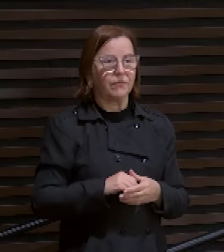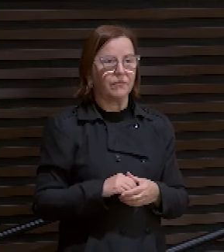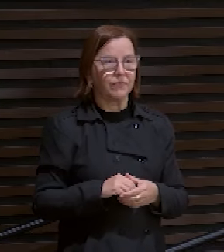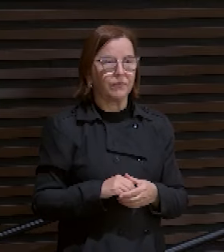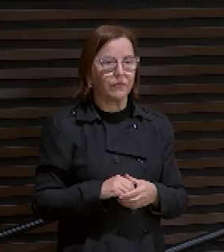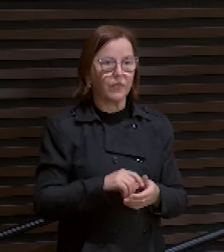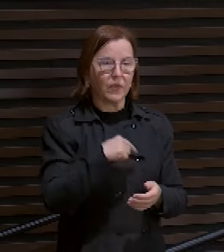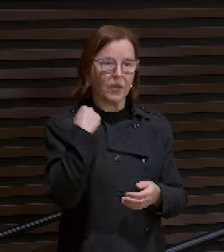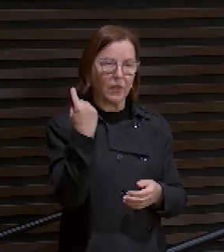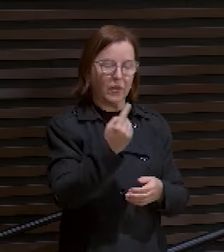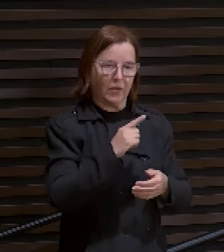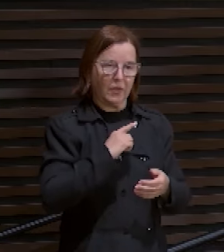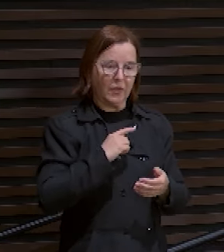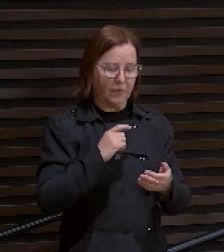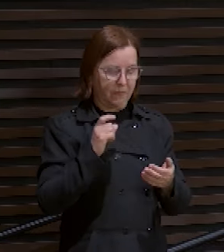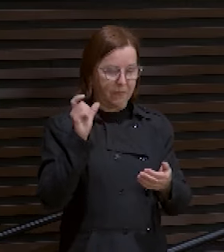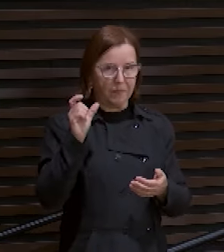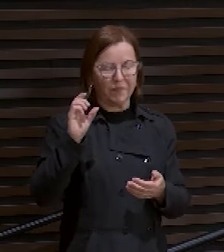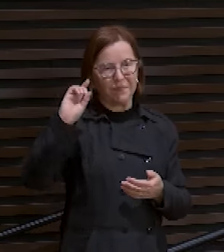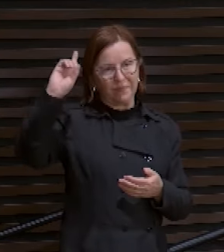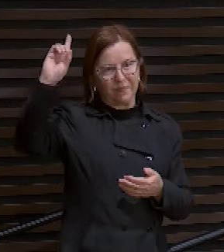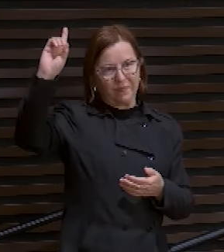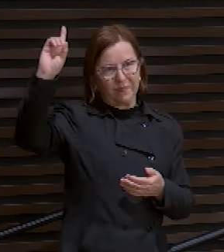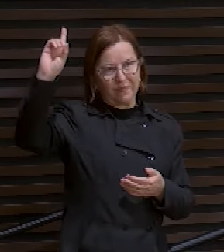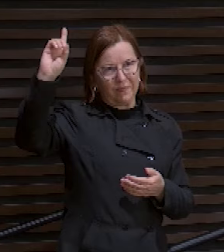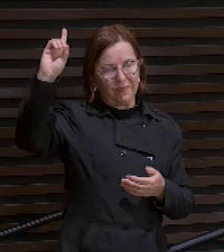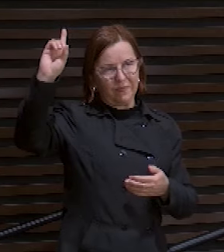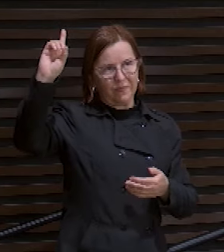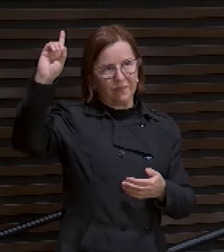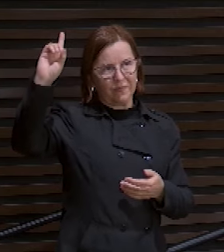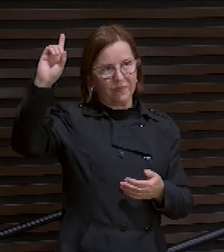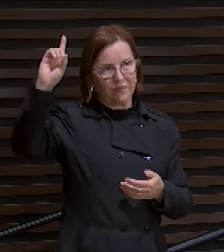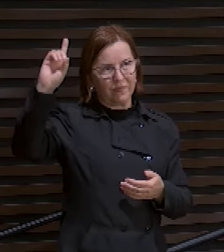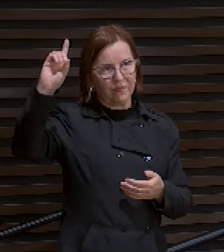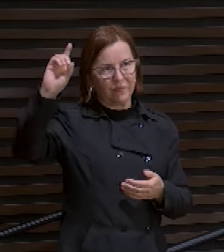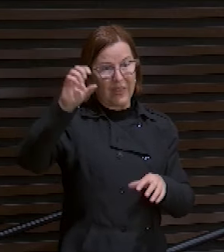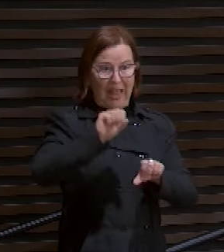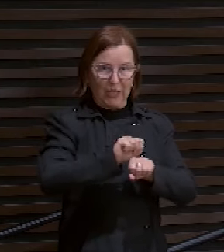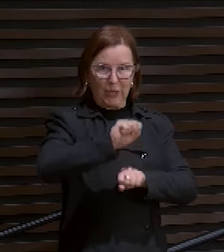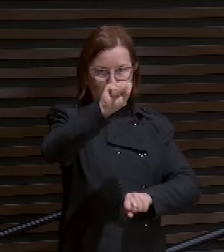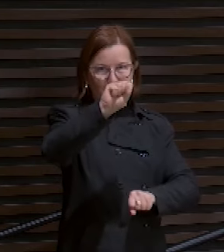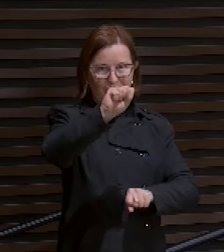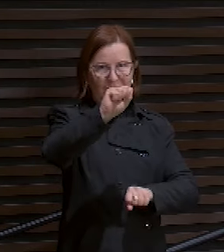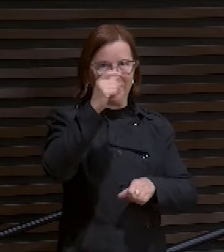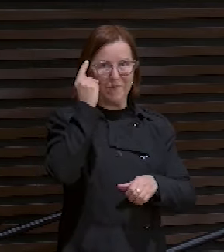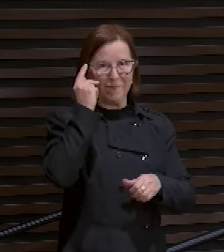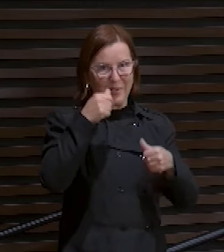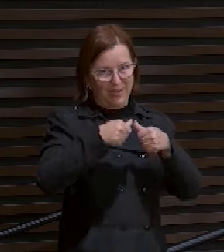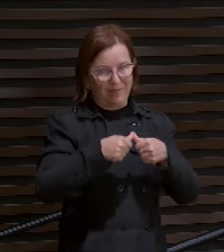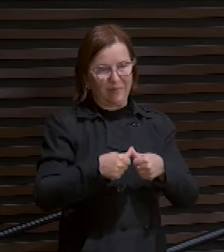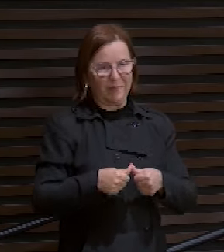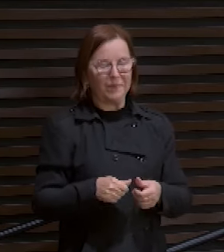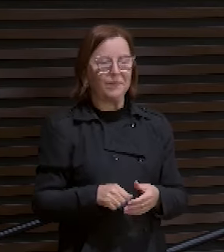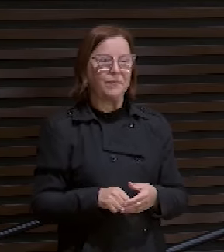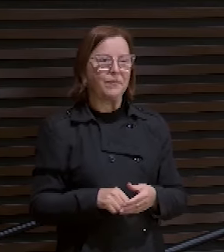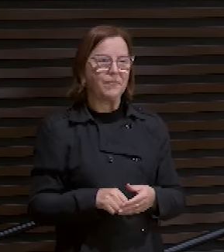E nós temos na palavra de Deus solução para isso. Então.